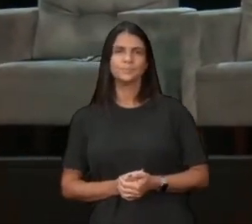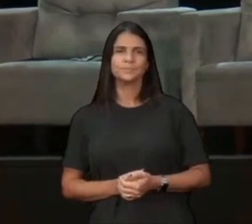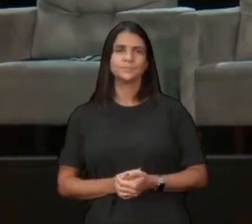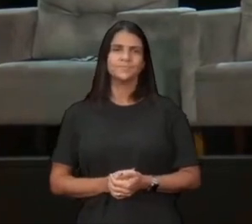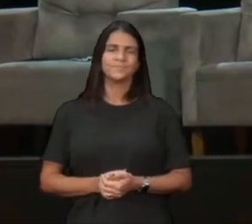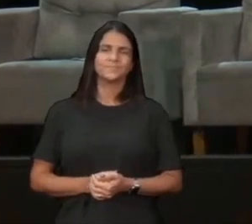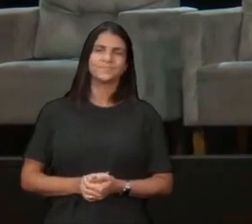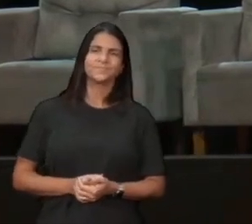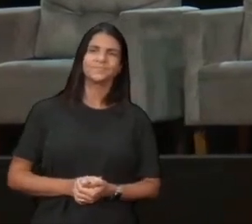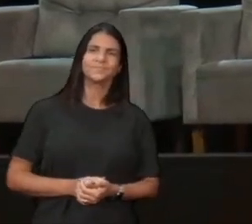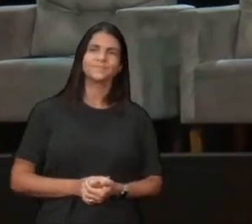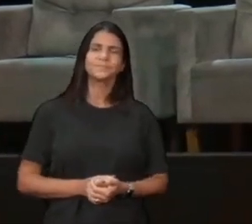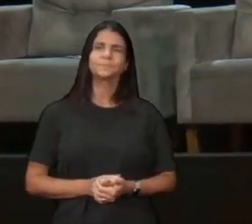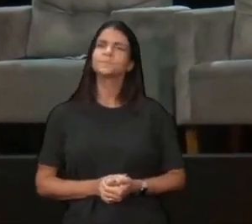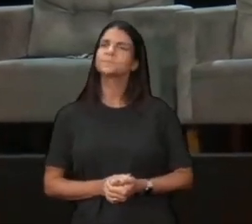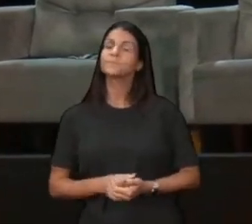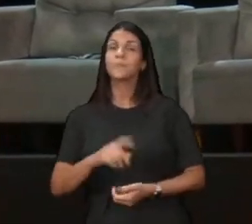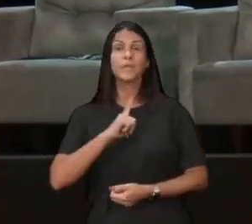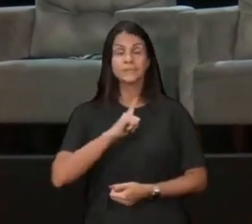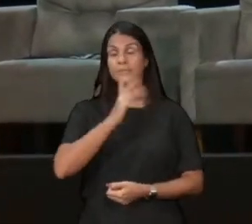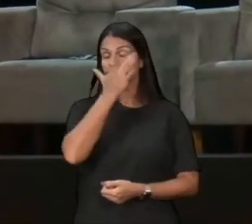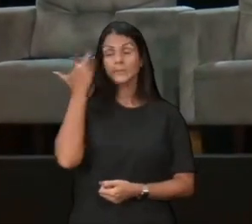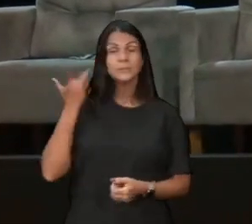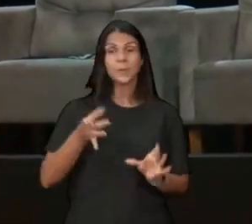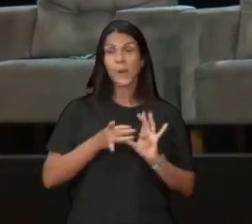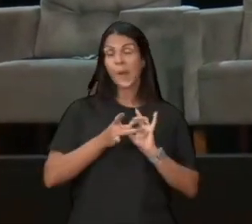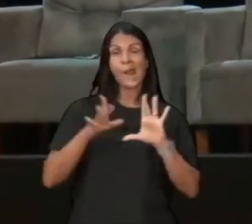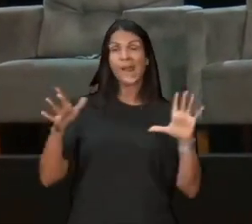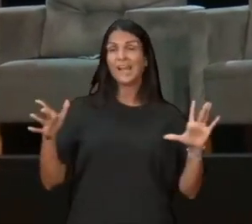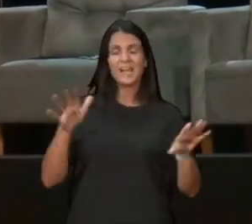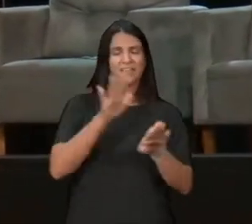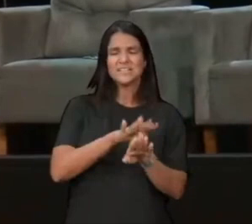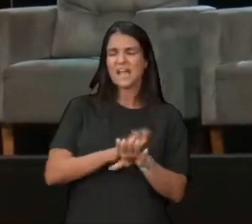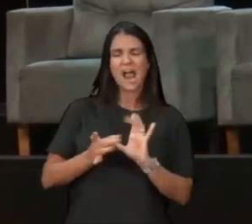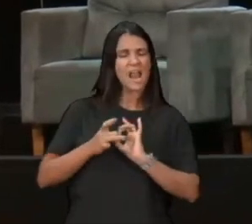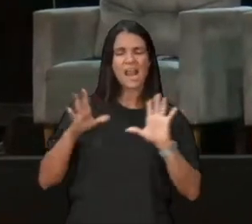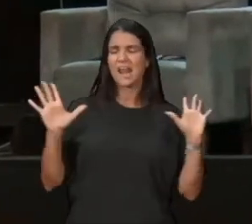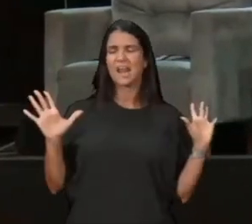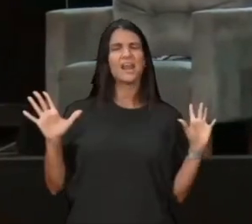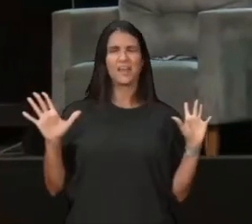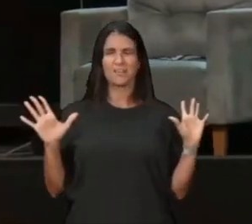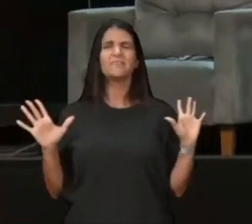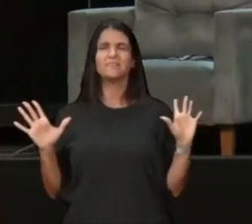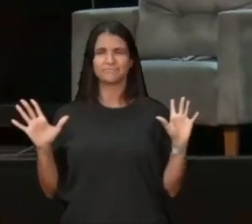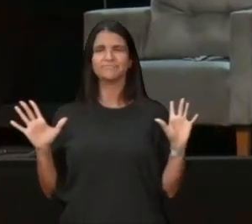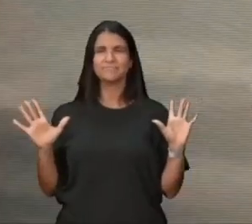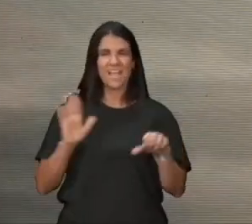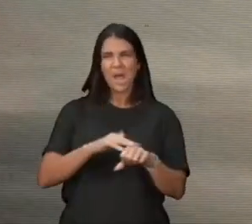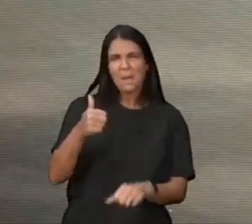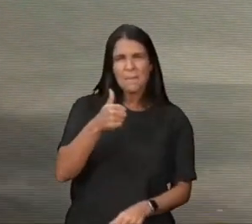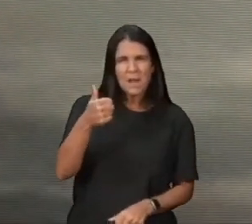tem um monte de gente aí, agora liberada, na vida sexual, deu certo, deu certo, melhorou a vida,